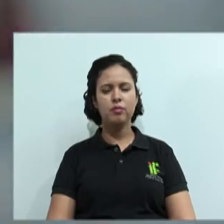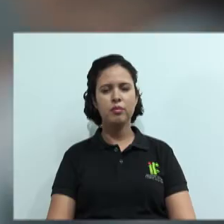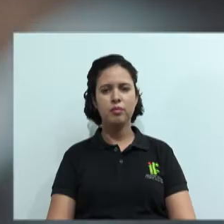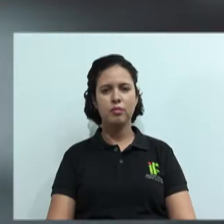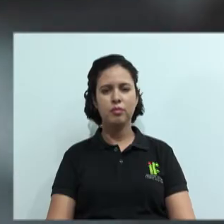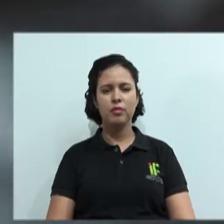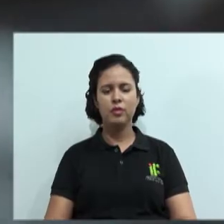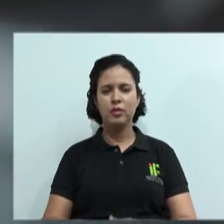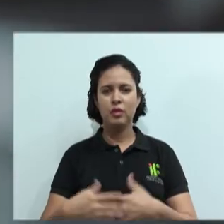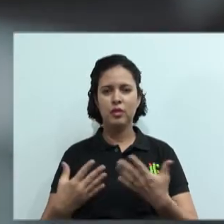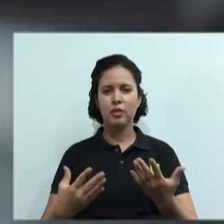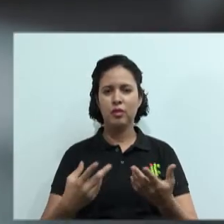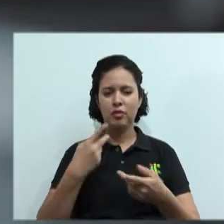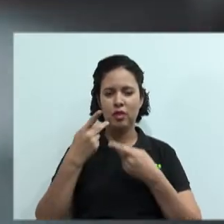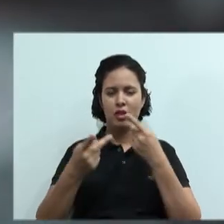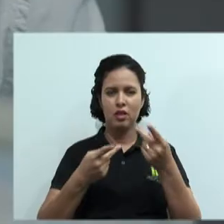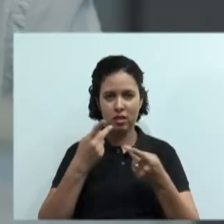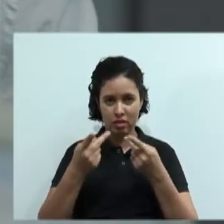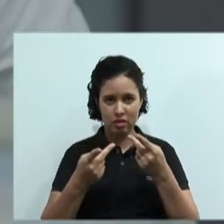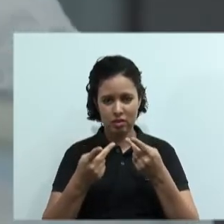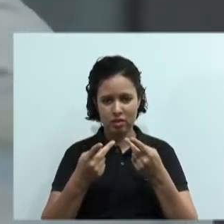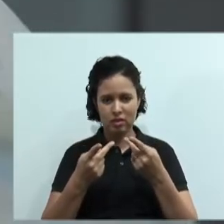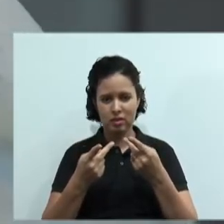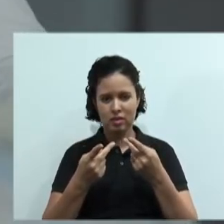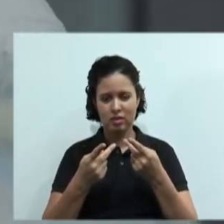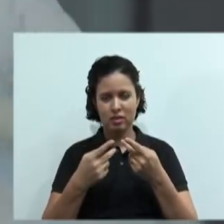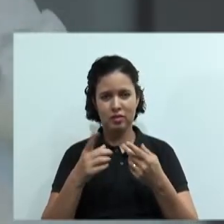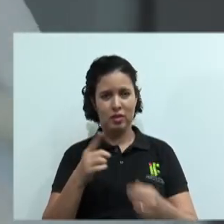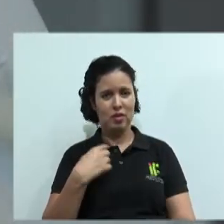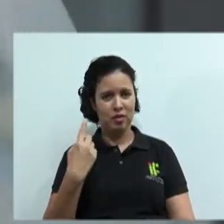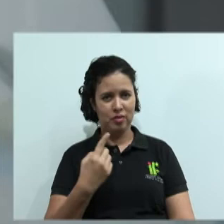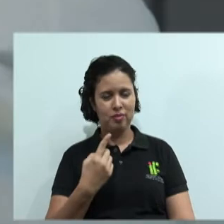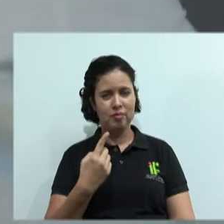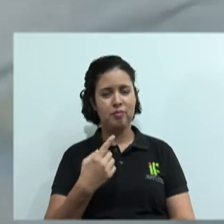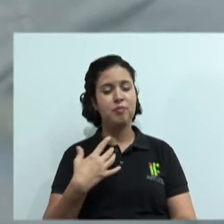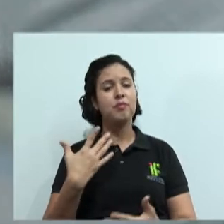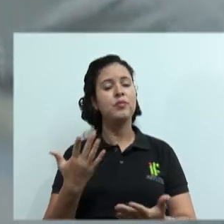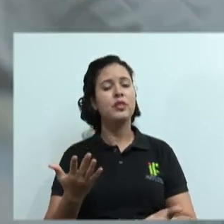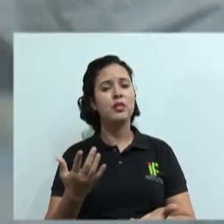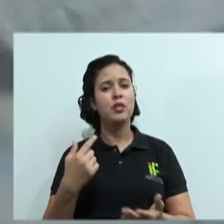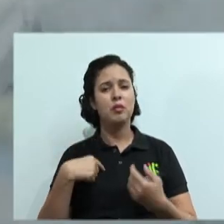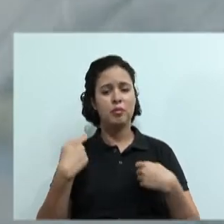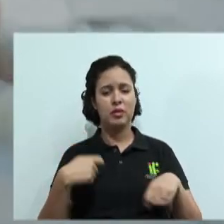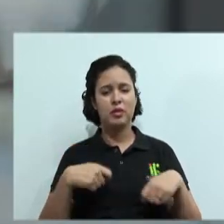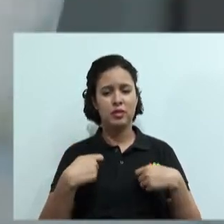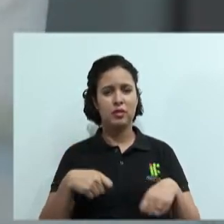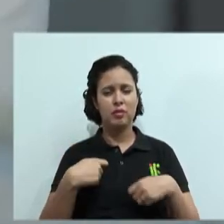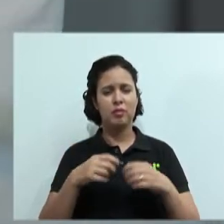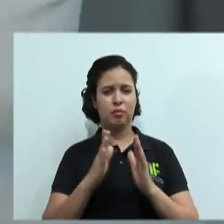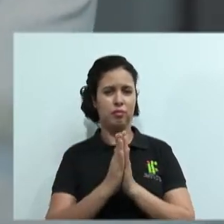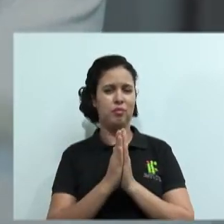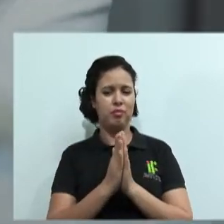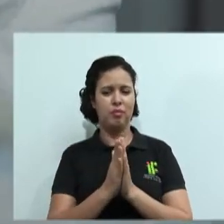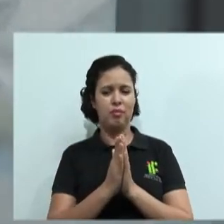Fala, seu Rocha. Fala, Matheus. Nós. É... Então, tava precisando de um favor.